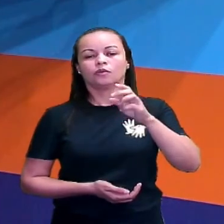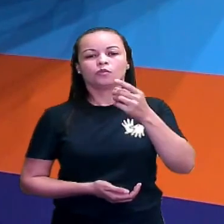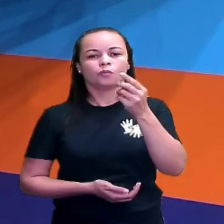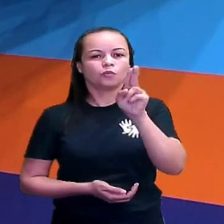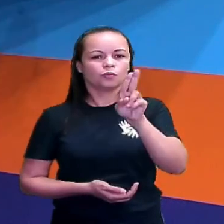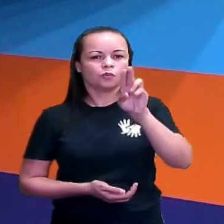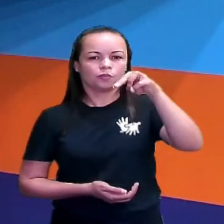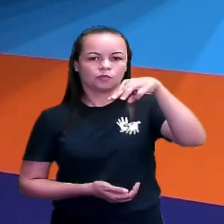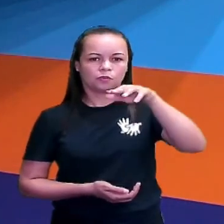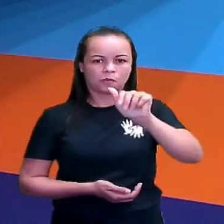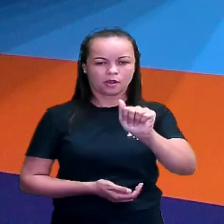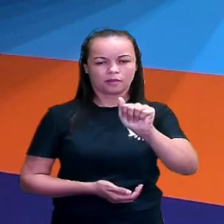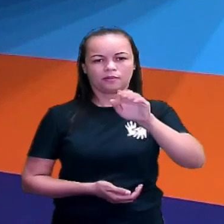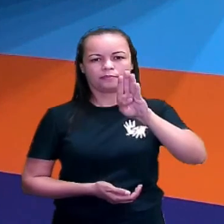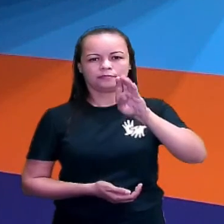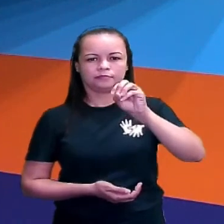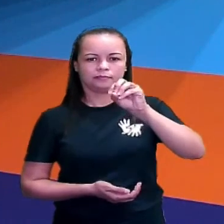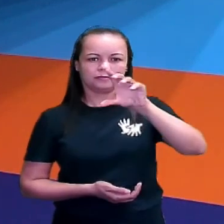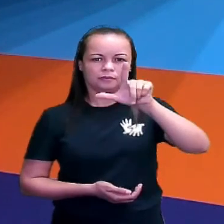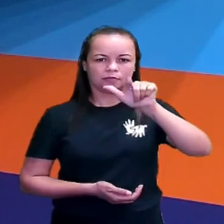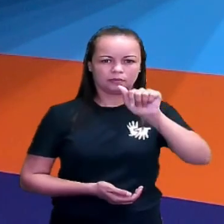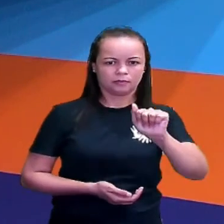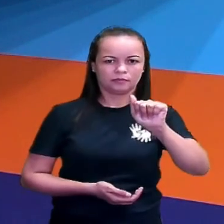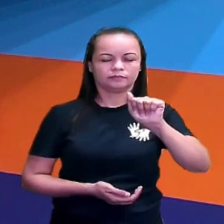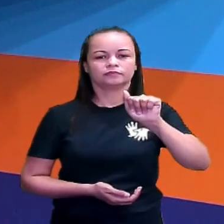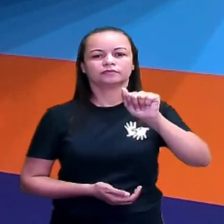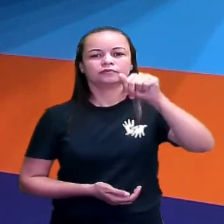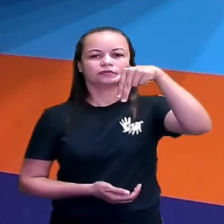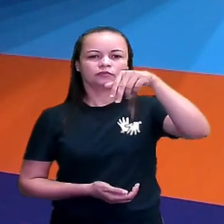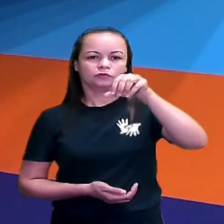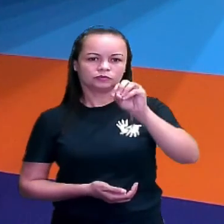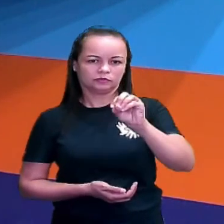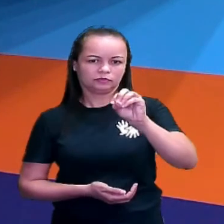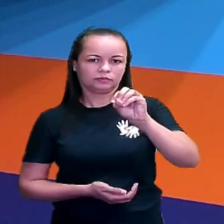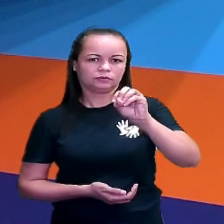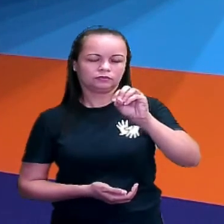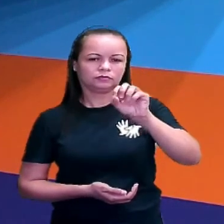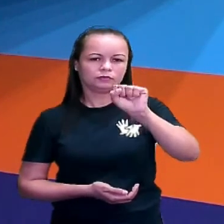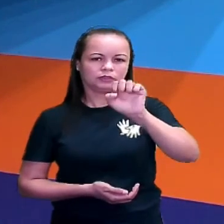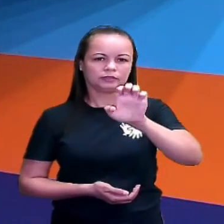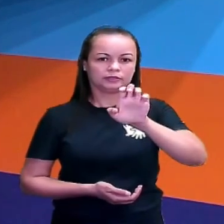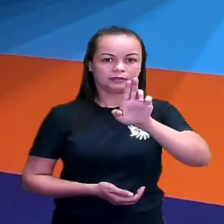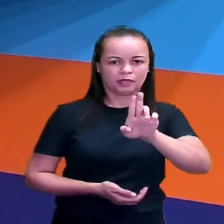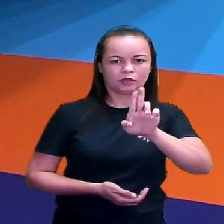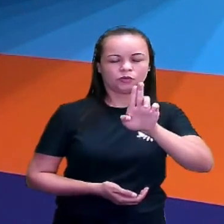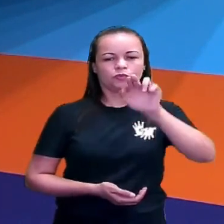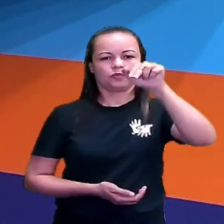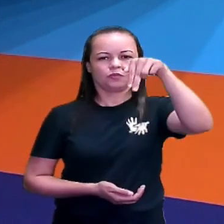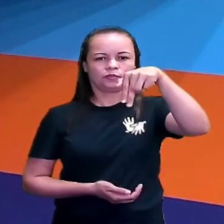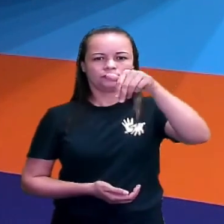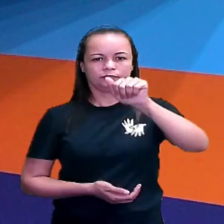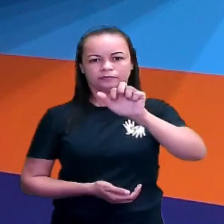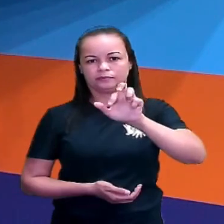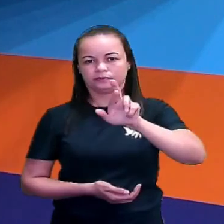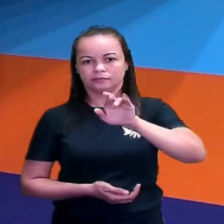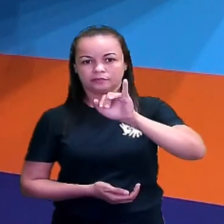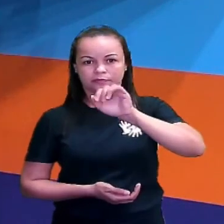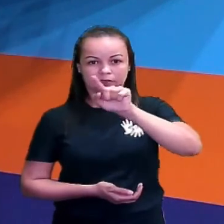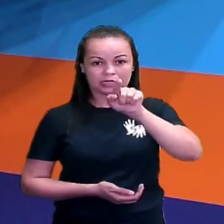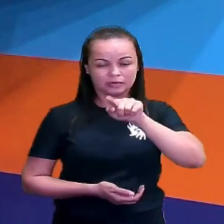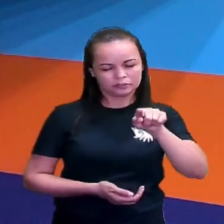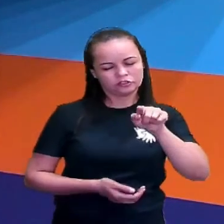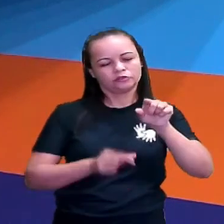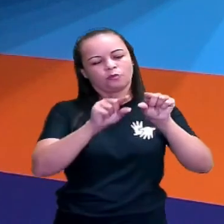nariz. Né, então, se a gente fosse escrever, a gente ia escrever neste sentido. Quando a gente vai ler, a gente também lê